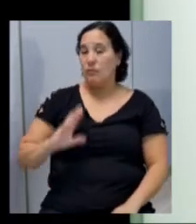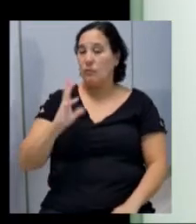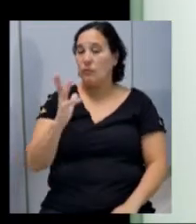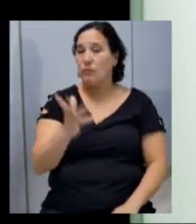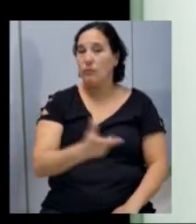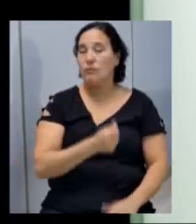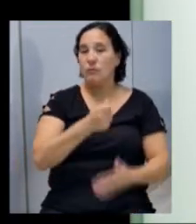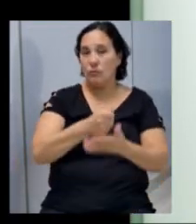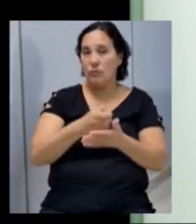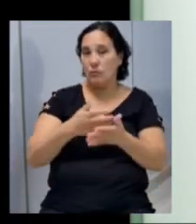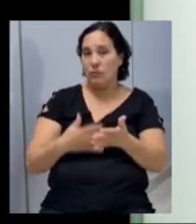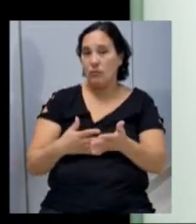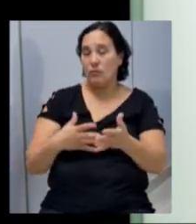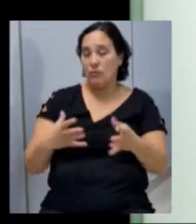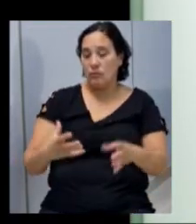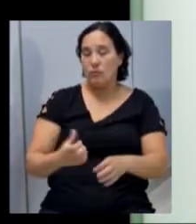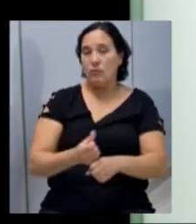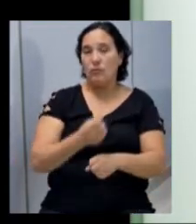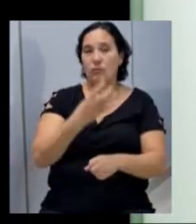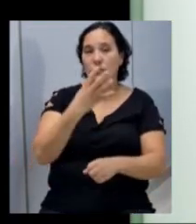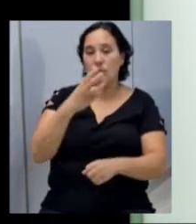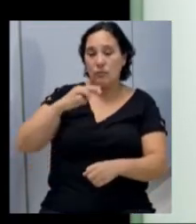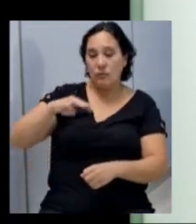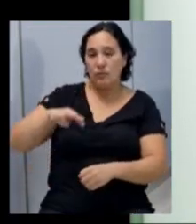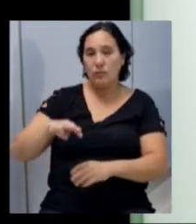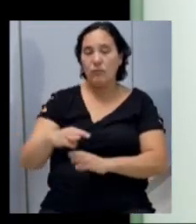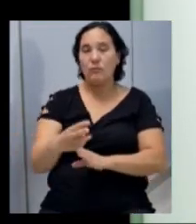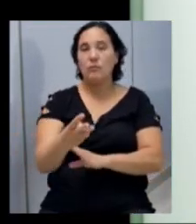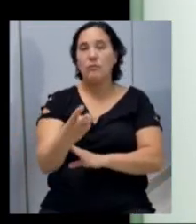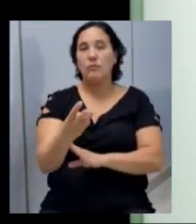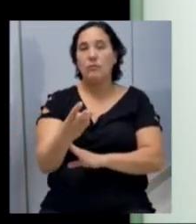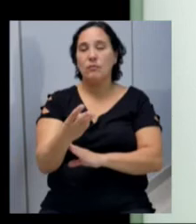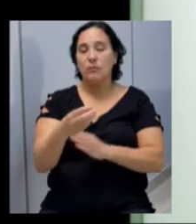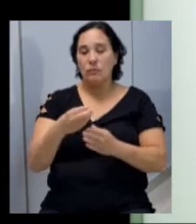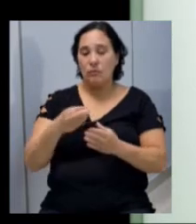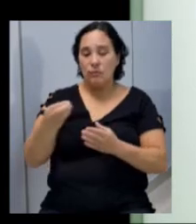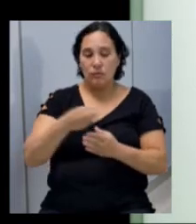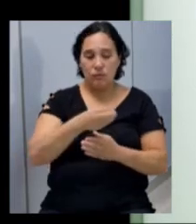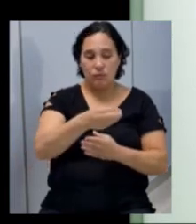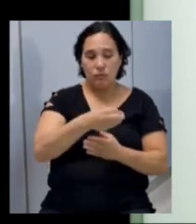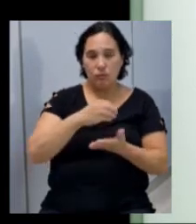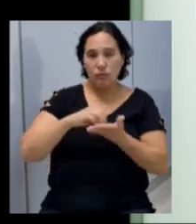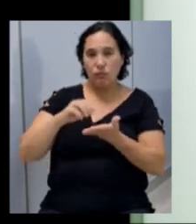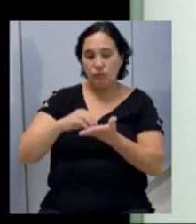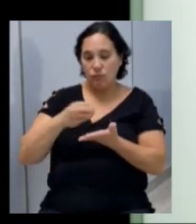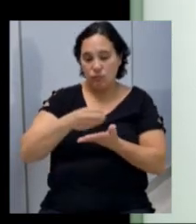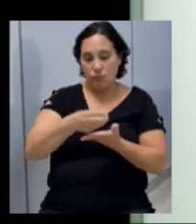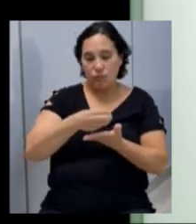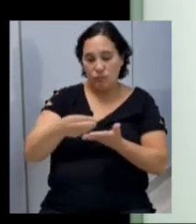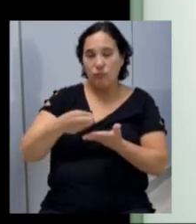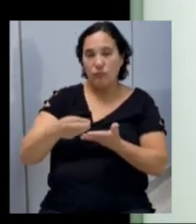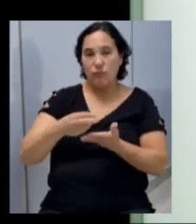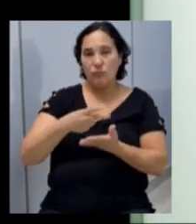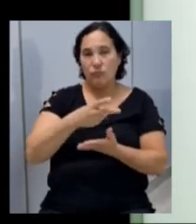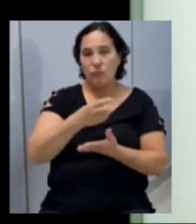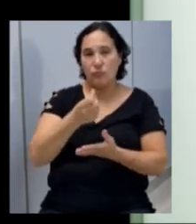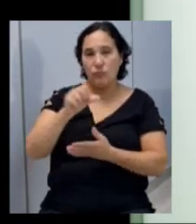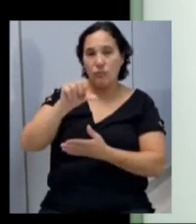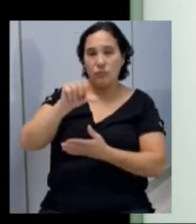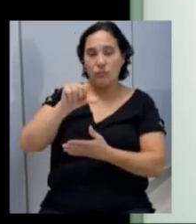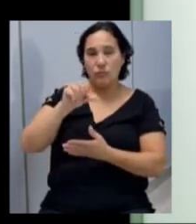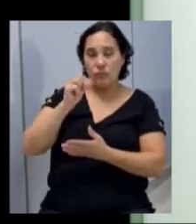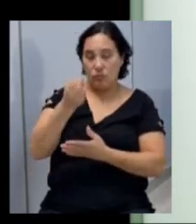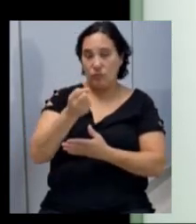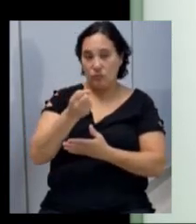investimentos, eles totalizam R$,790,000 distribuídos nas diversas secretarias. Então, para 2018, com